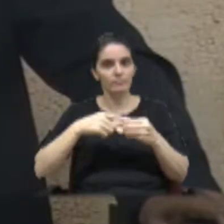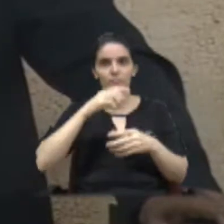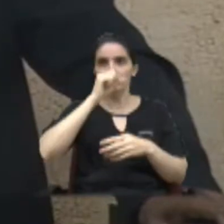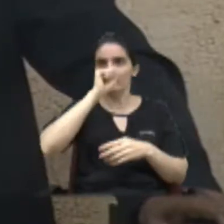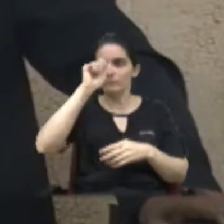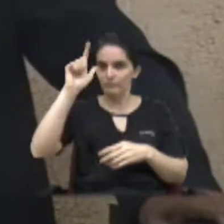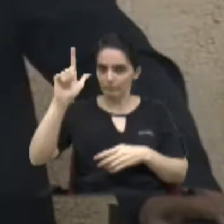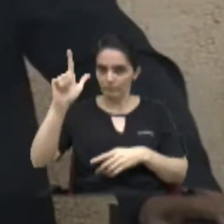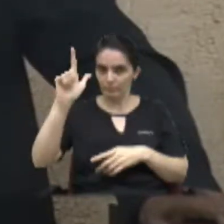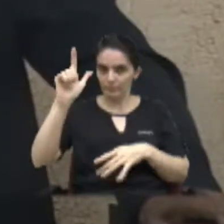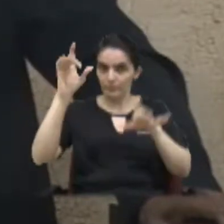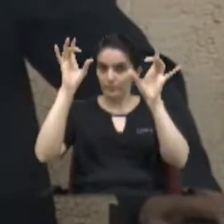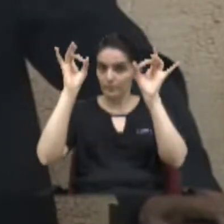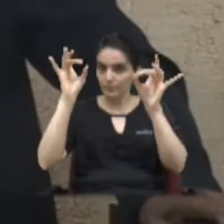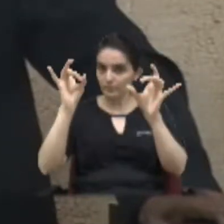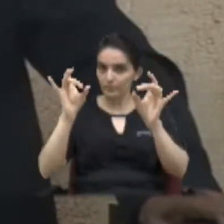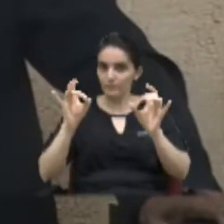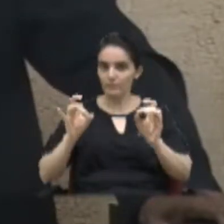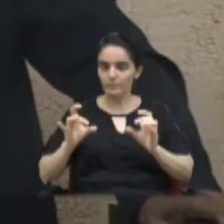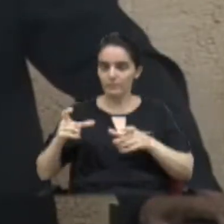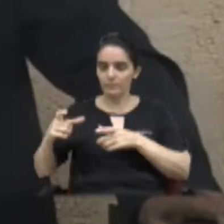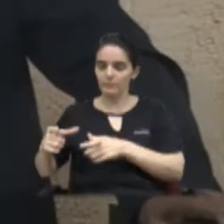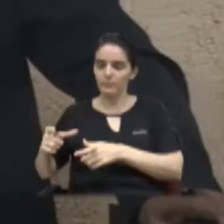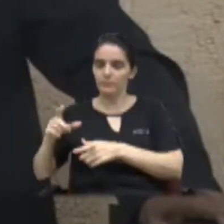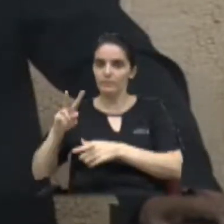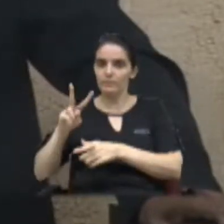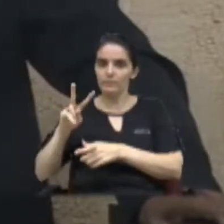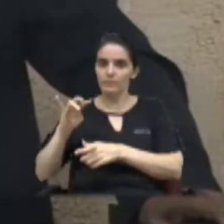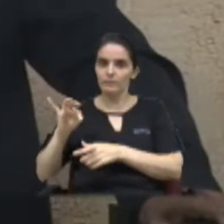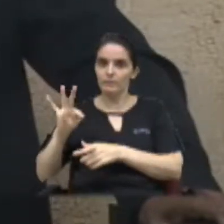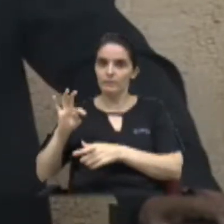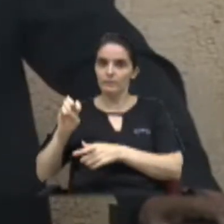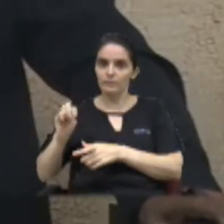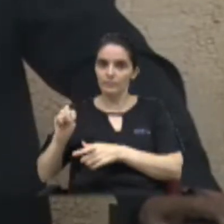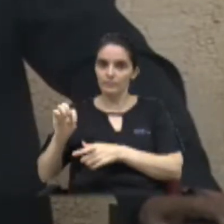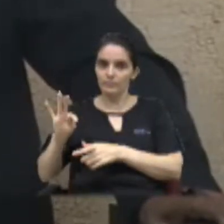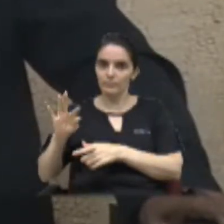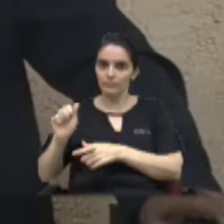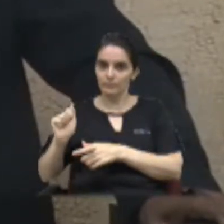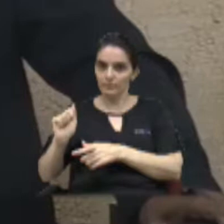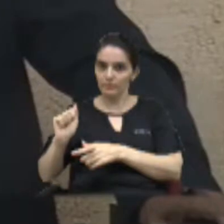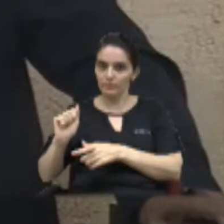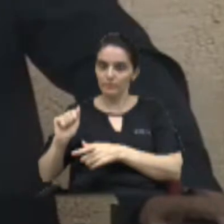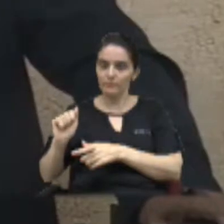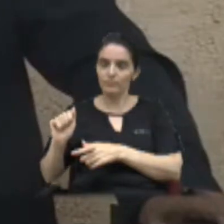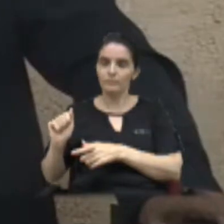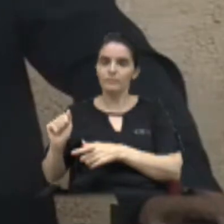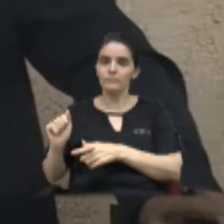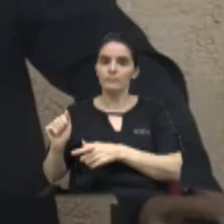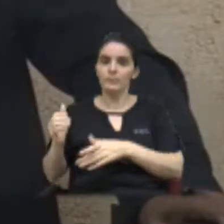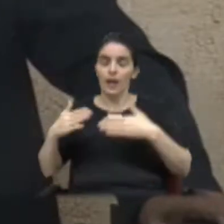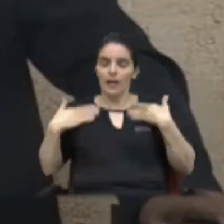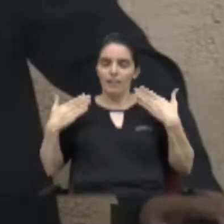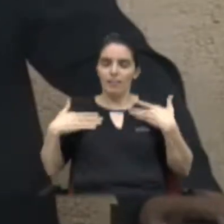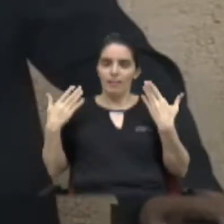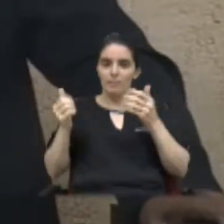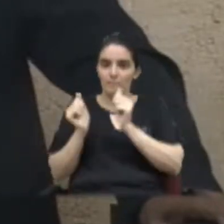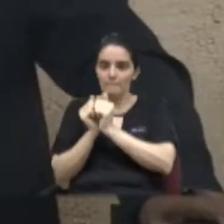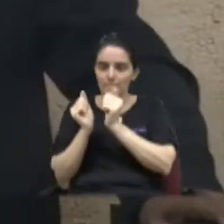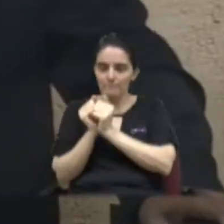especial, na região da Vista Alegre, ali na paróquia de Santa Luzia, ao qual ele desempenhava